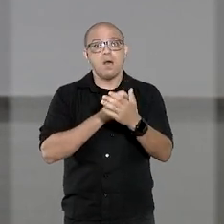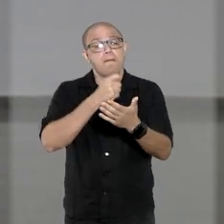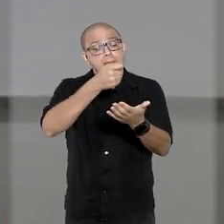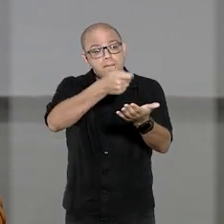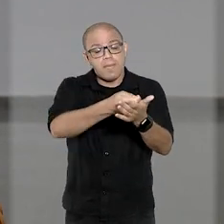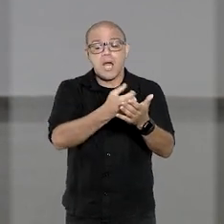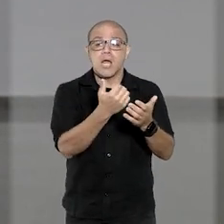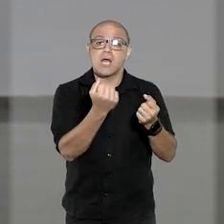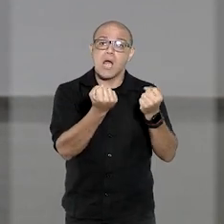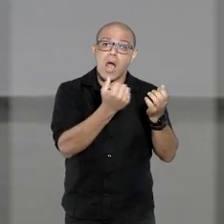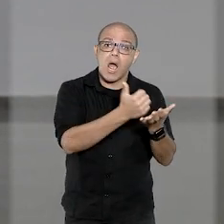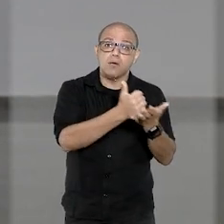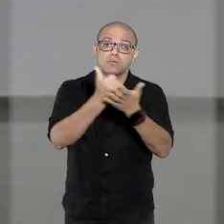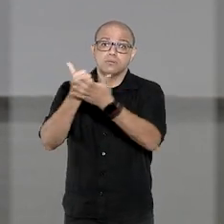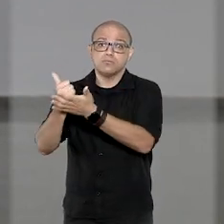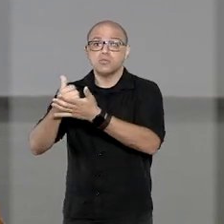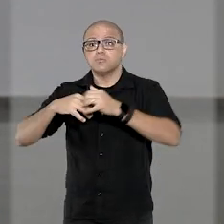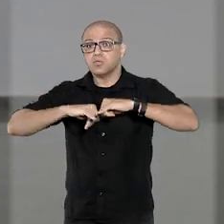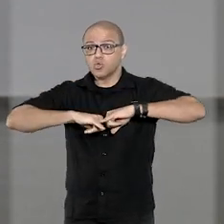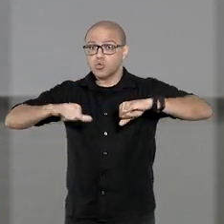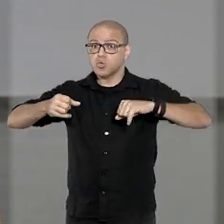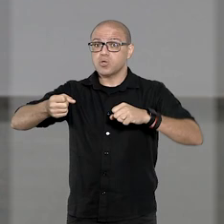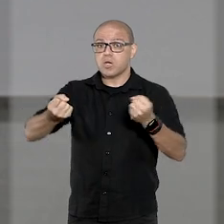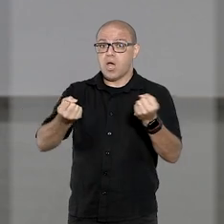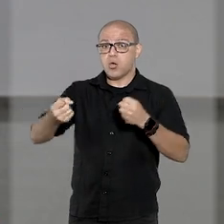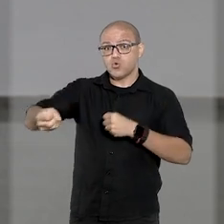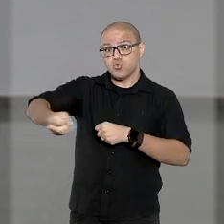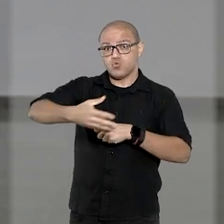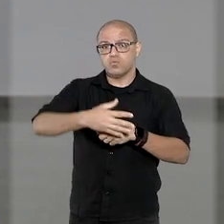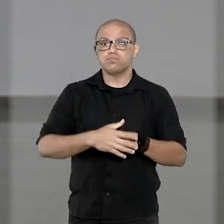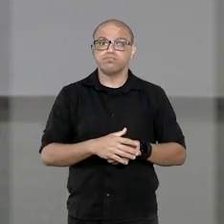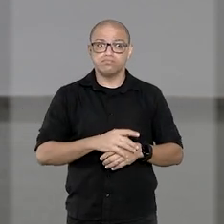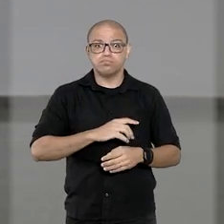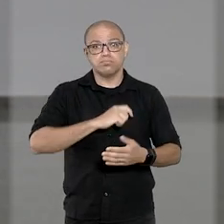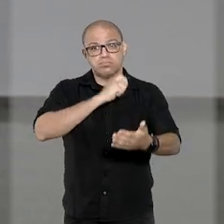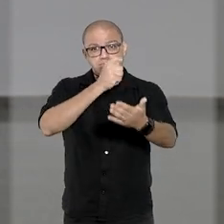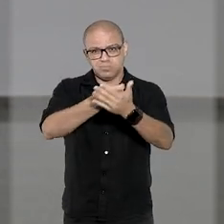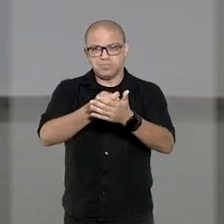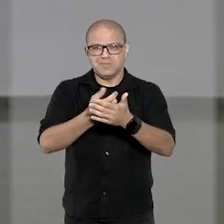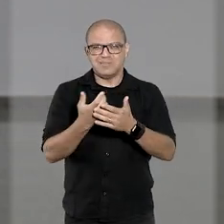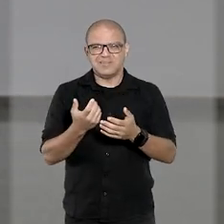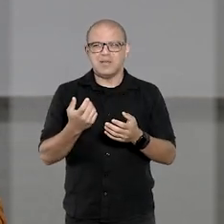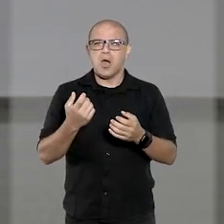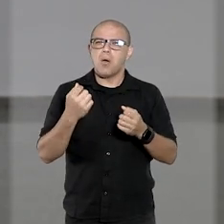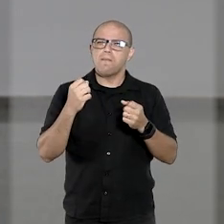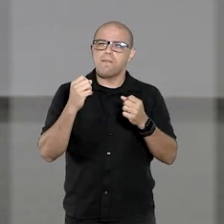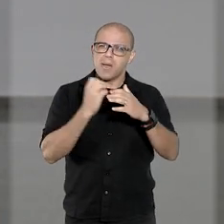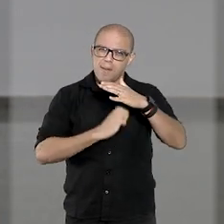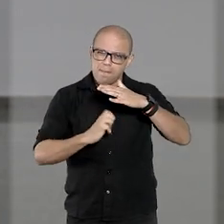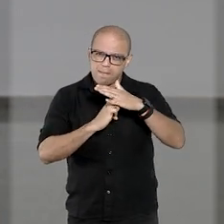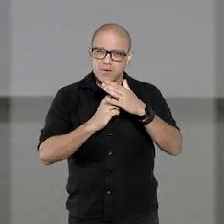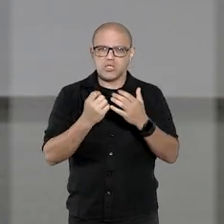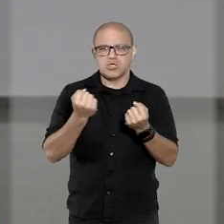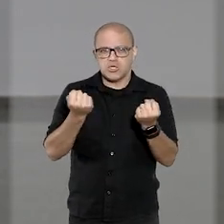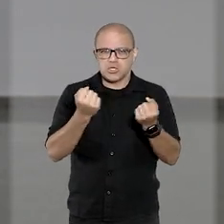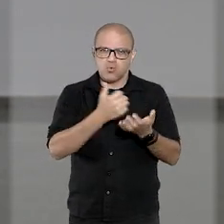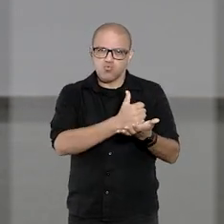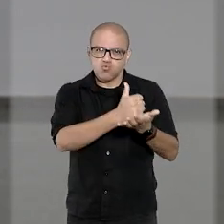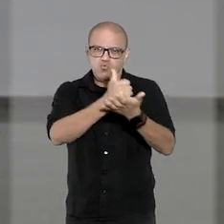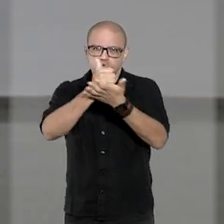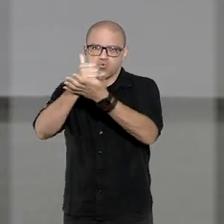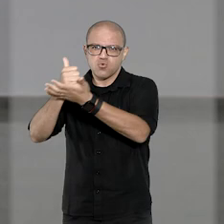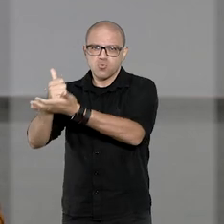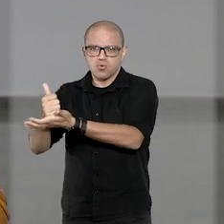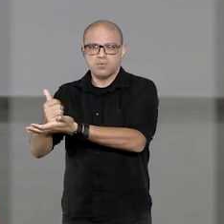evento de lançamento de um carro. A montadora contratou então uma empresa de turismo que repassou a execução do serviço a uma